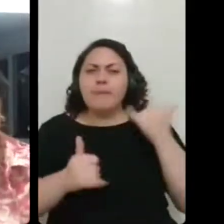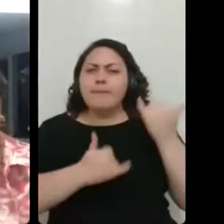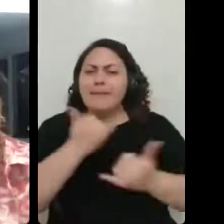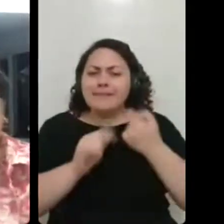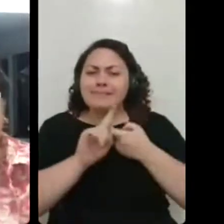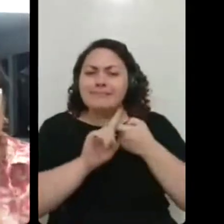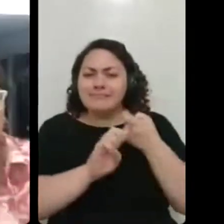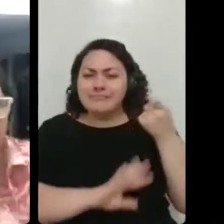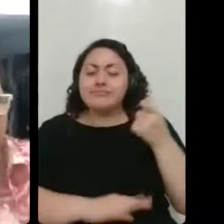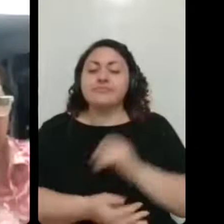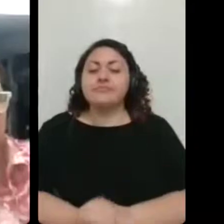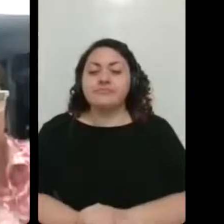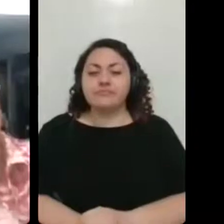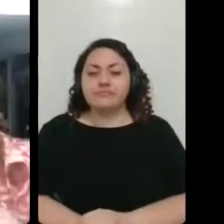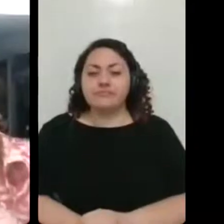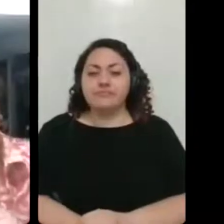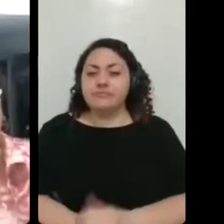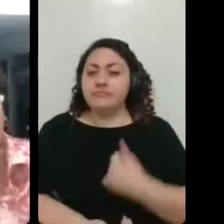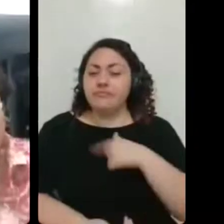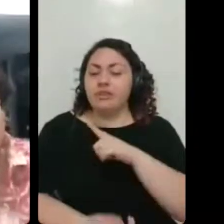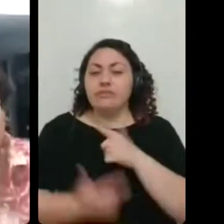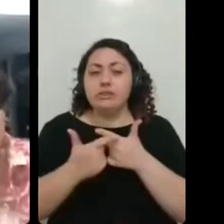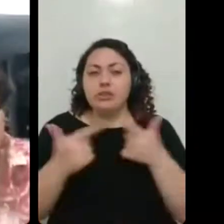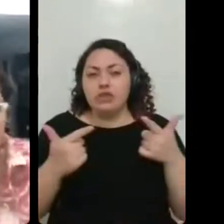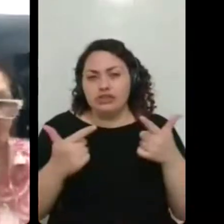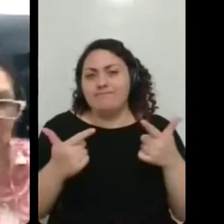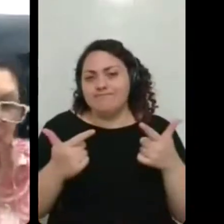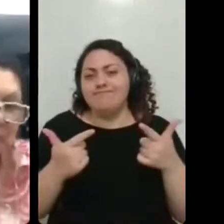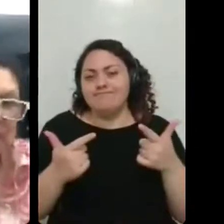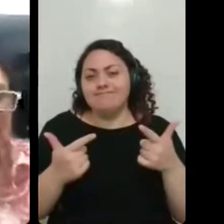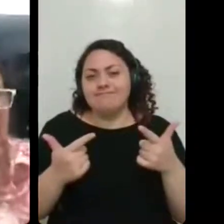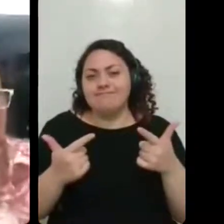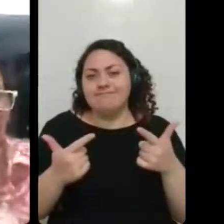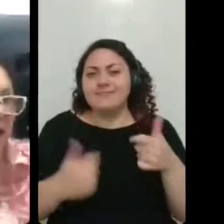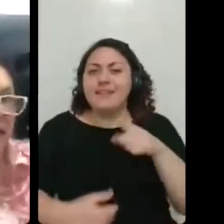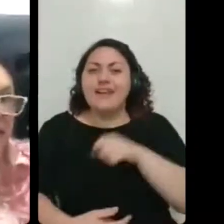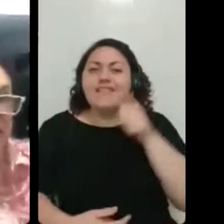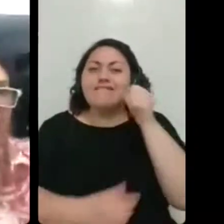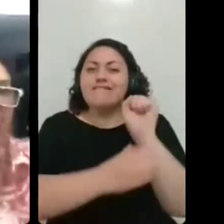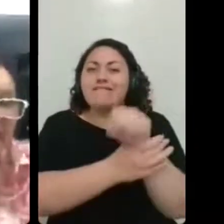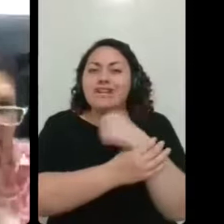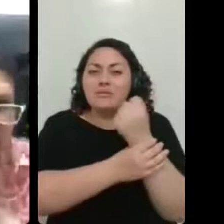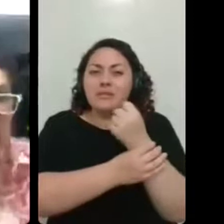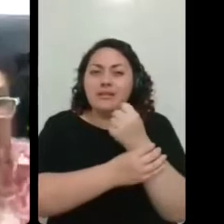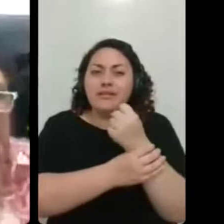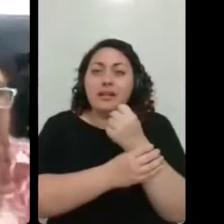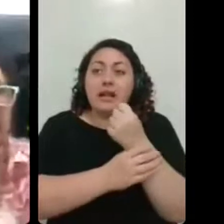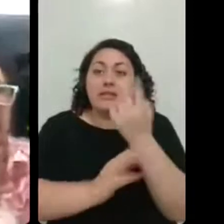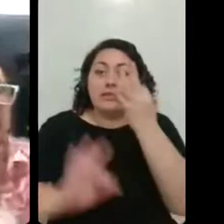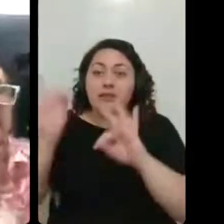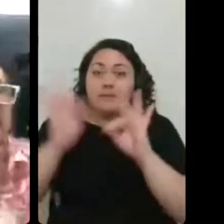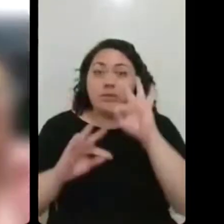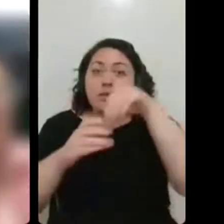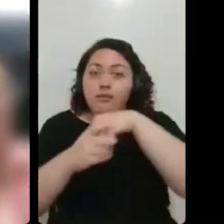Eu tive o privilégio de poder ter as fisioterapeutas que me atenderam na internação, me atendendo em casa,